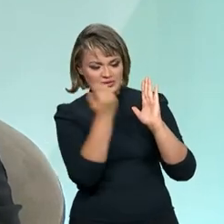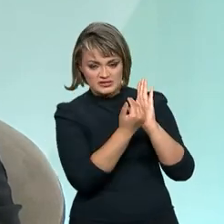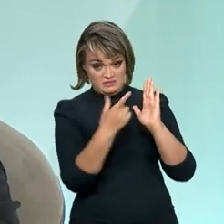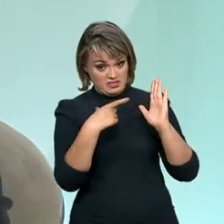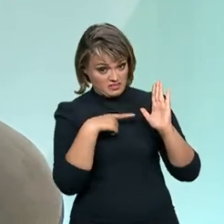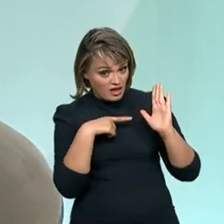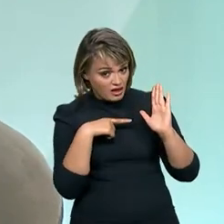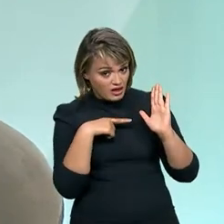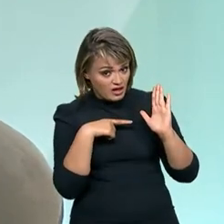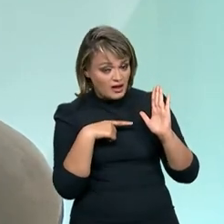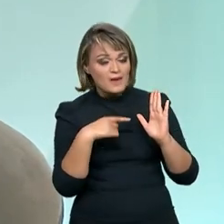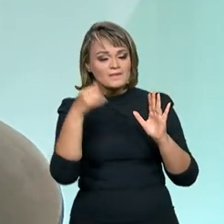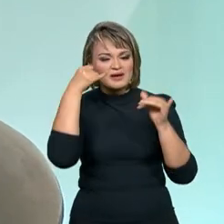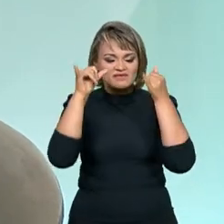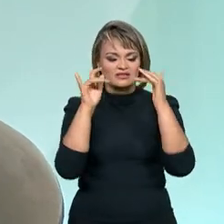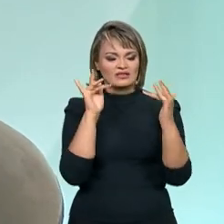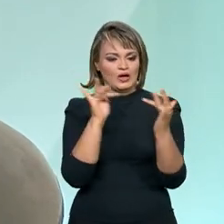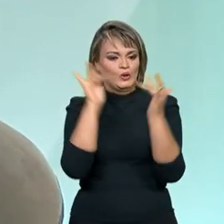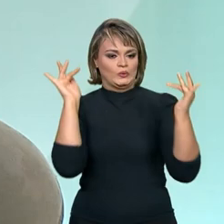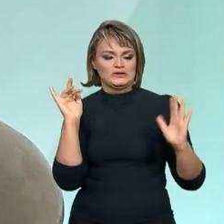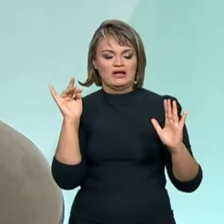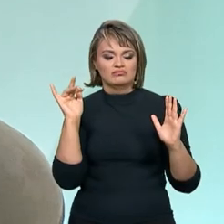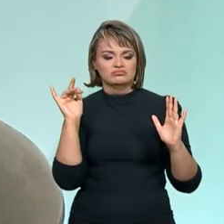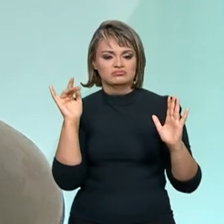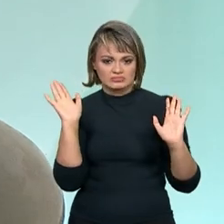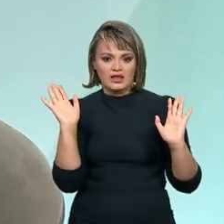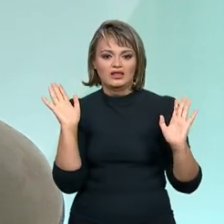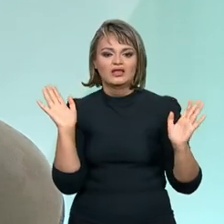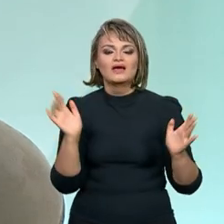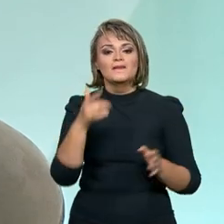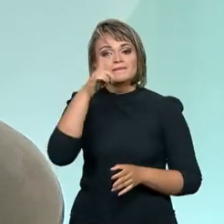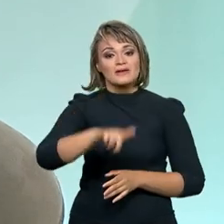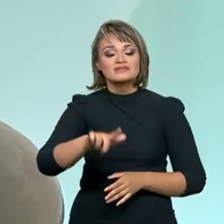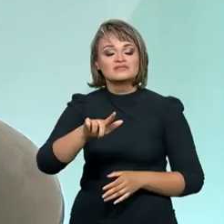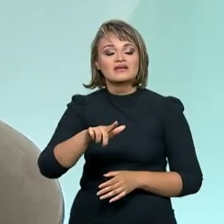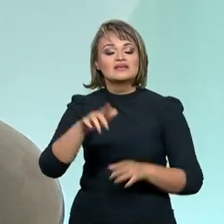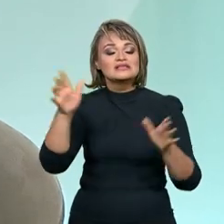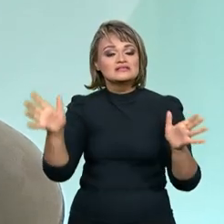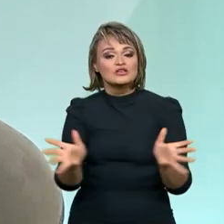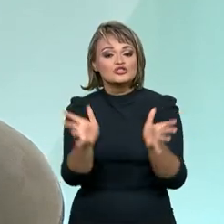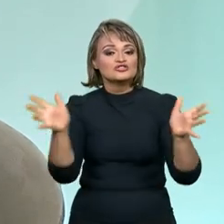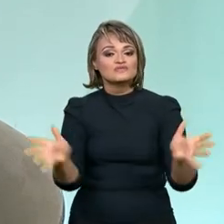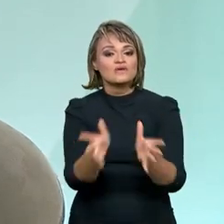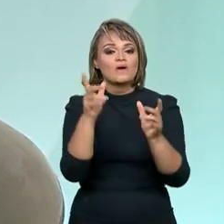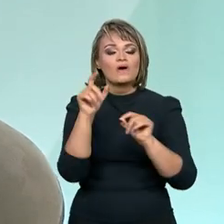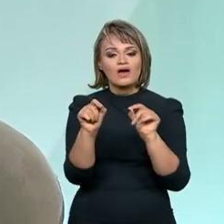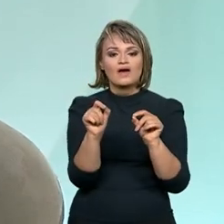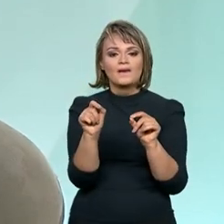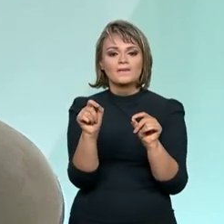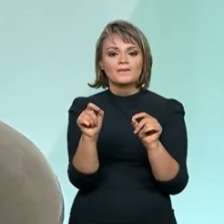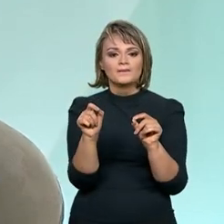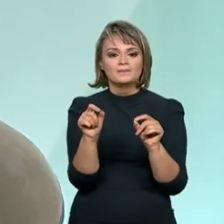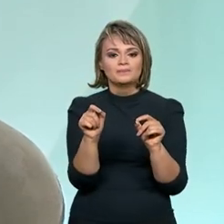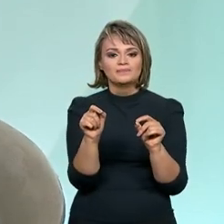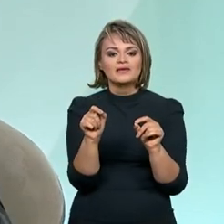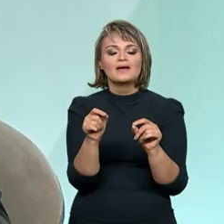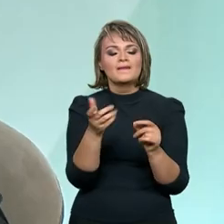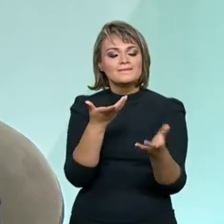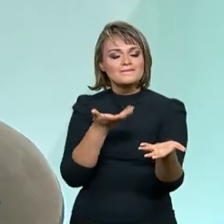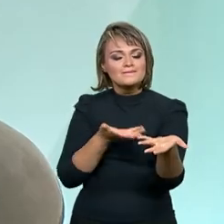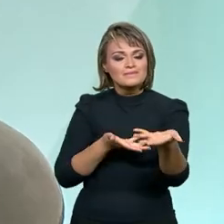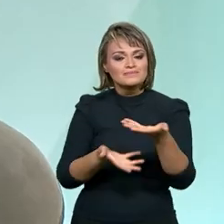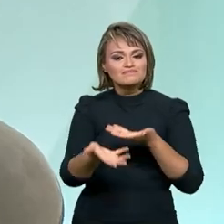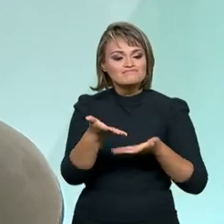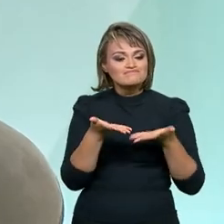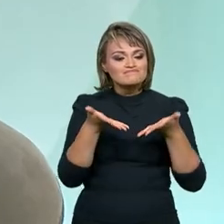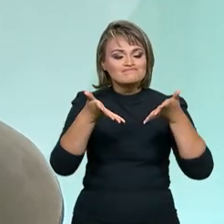população, evitando o contágio do Covid-19, mas também promovendo uma participação,